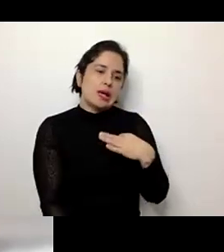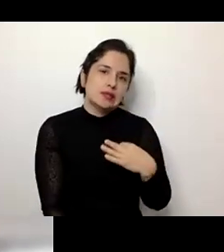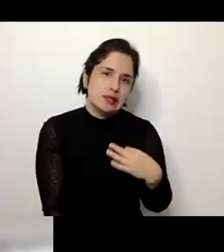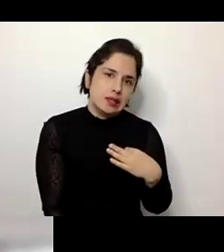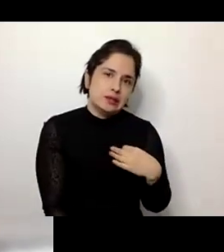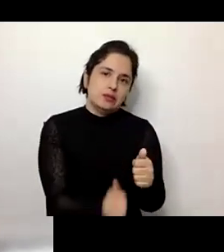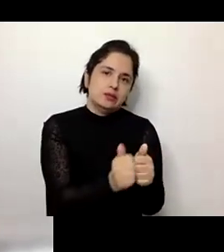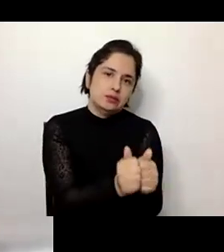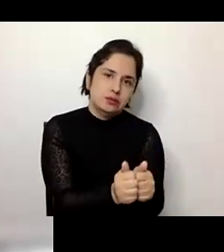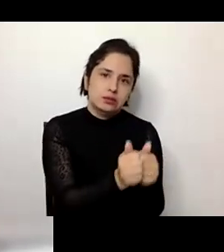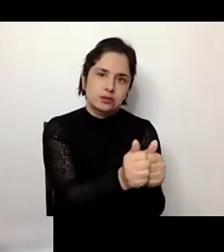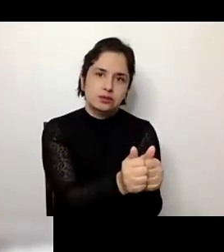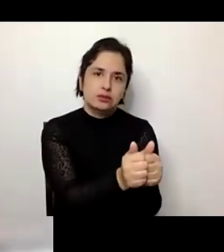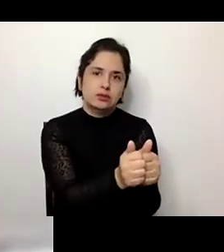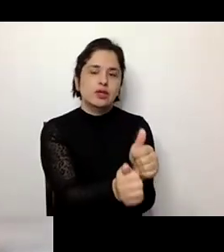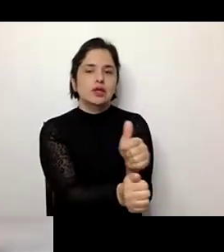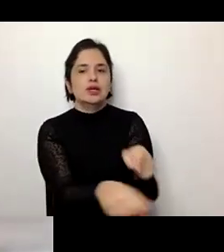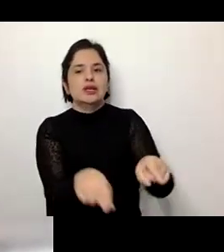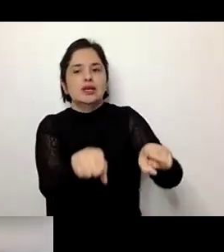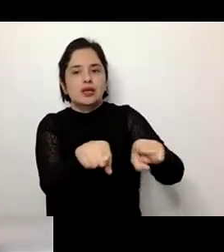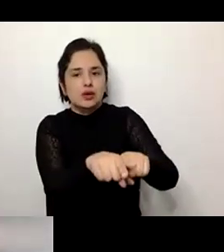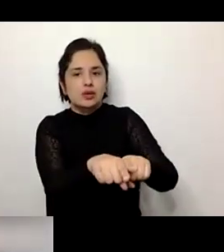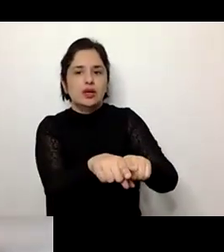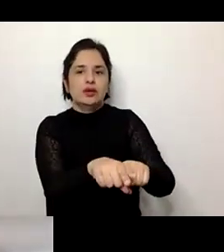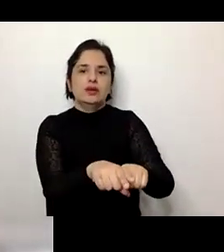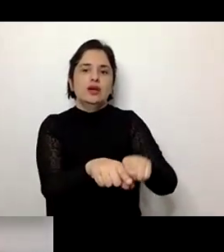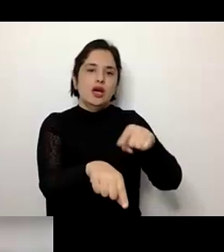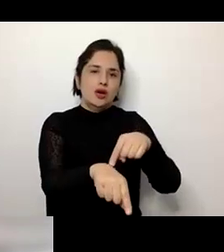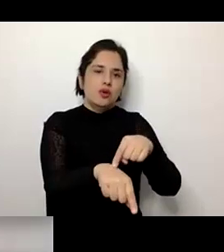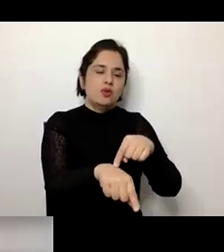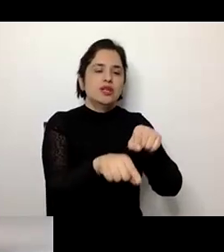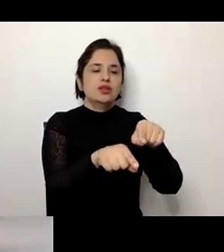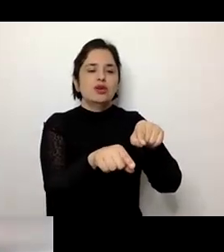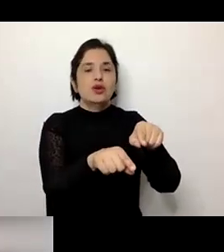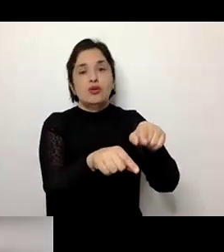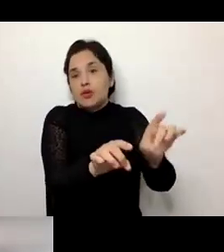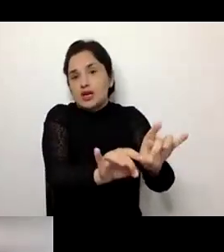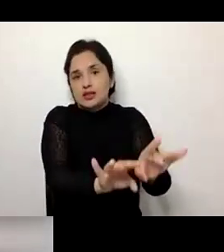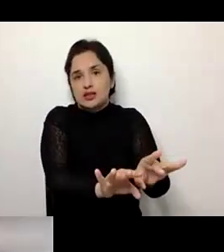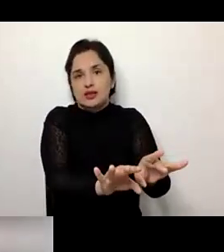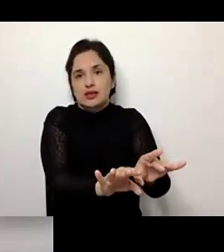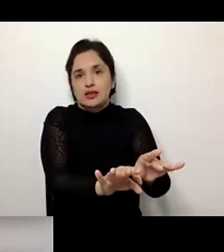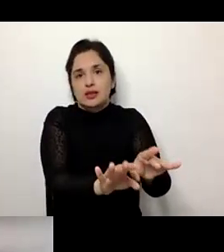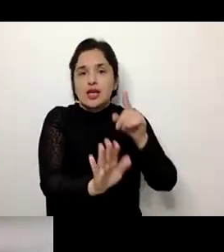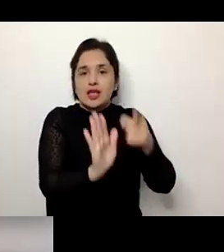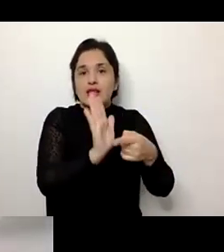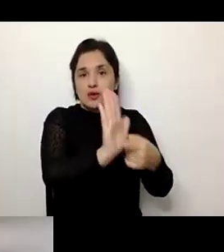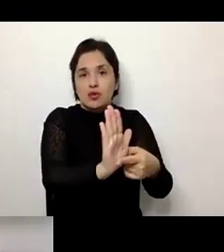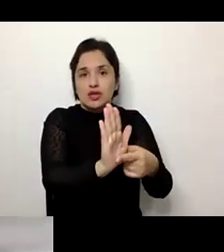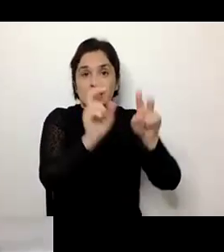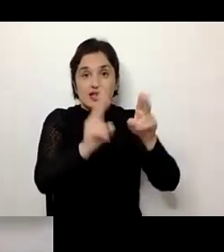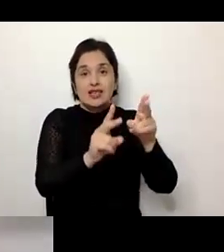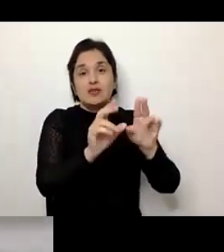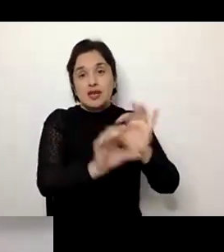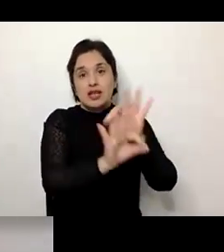que, obstante, a pesar de nesse momento, nesse tempo era assim, nos demuestra que justamente o tema da